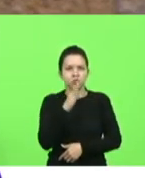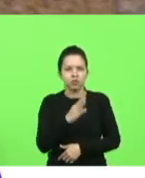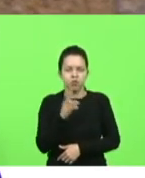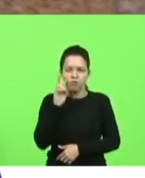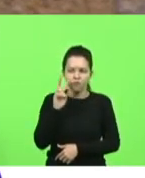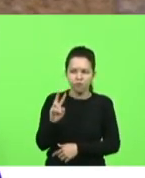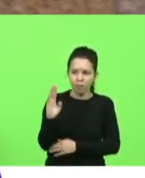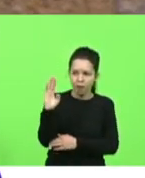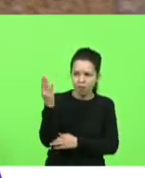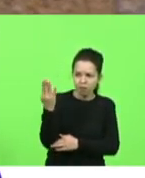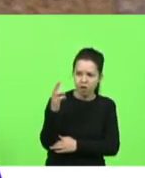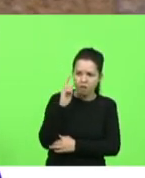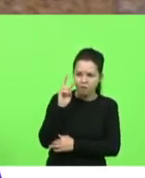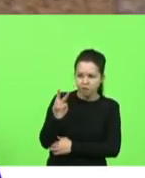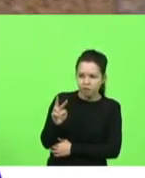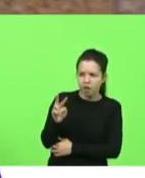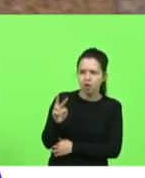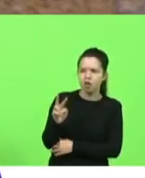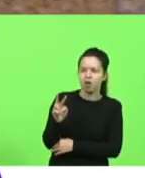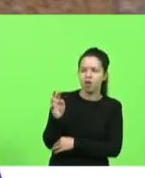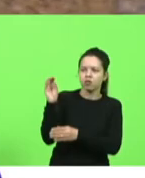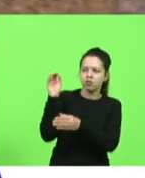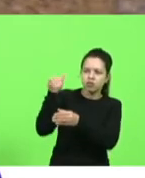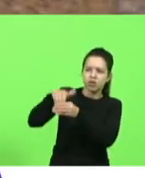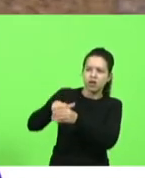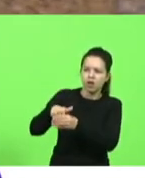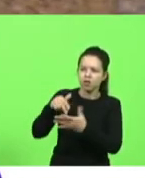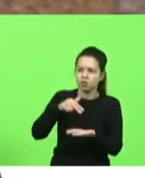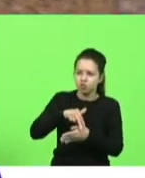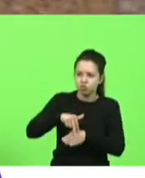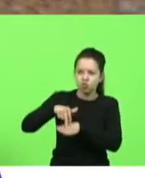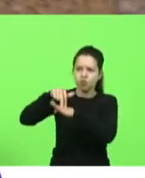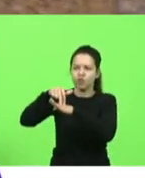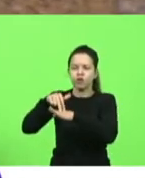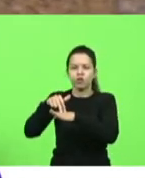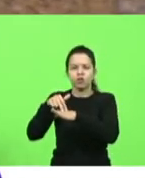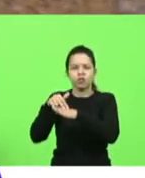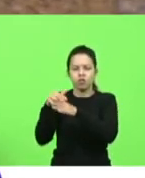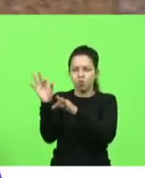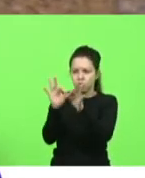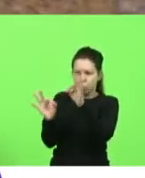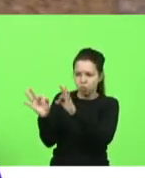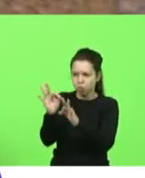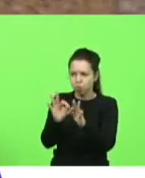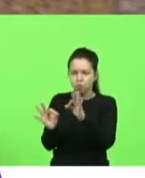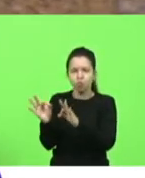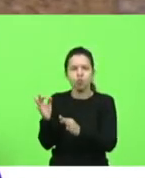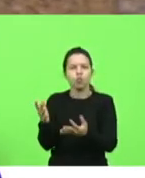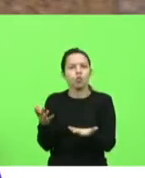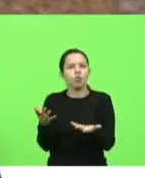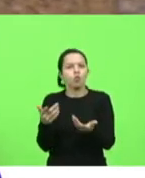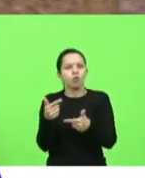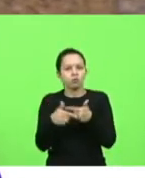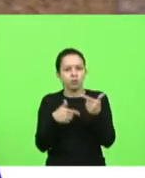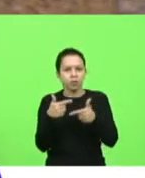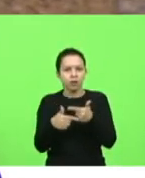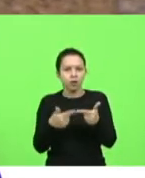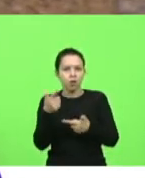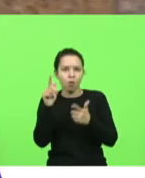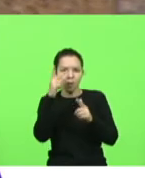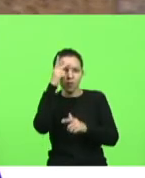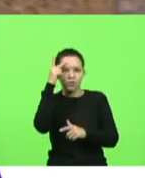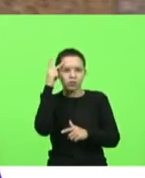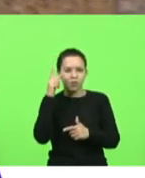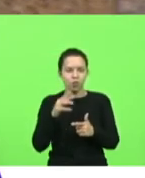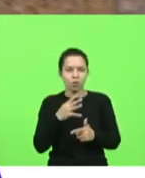madeira e dentro dele enxergar um surfista um escultor extraordinário outras pessoas que fui conhecendo ao longo desse